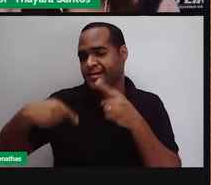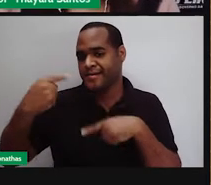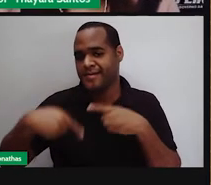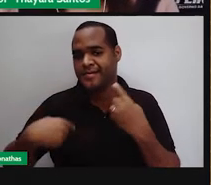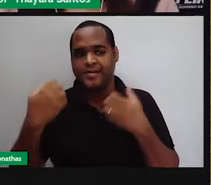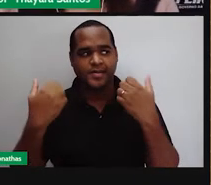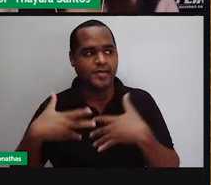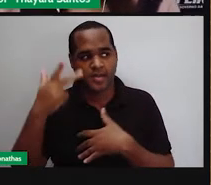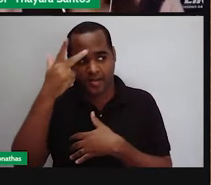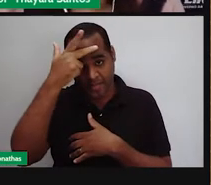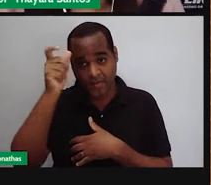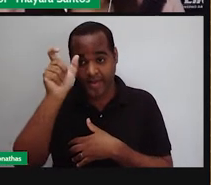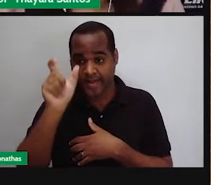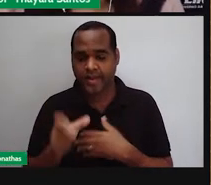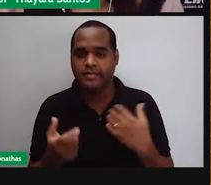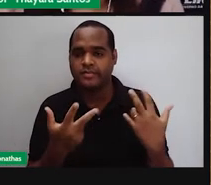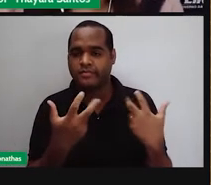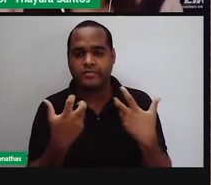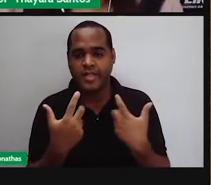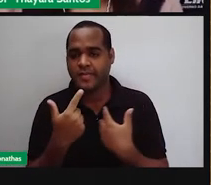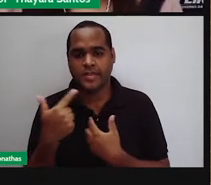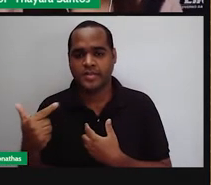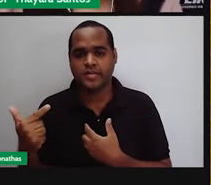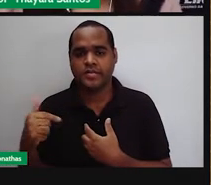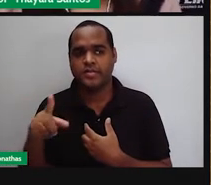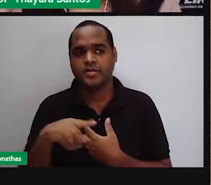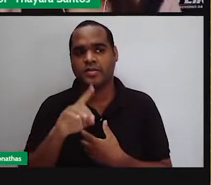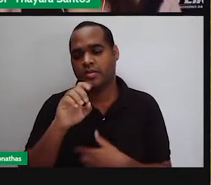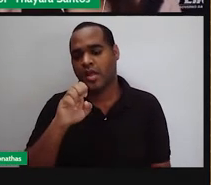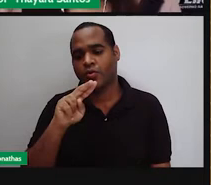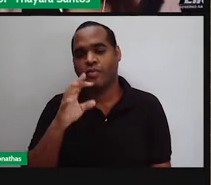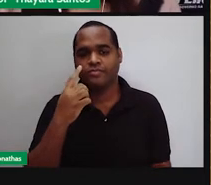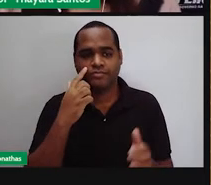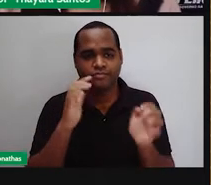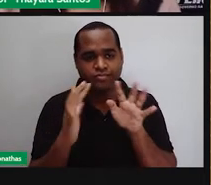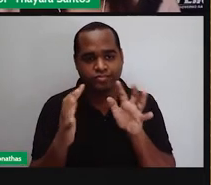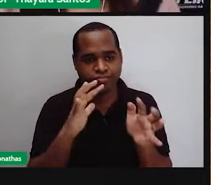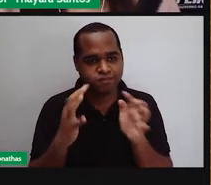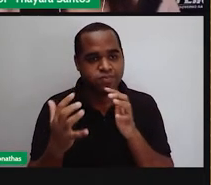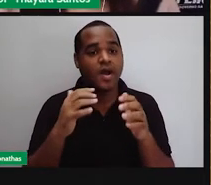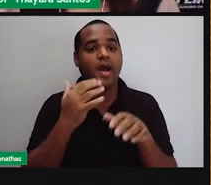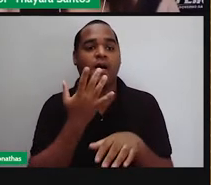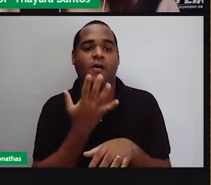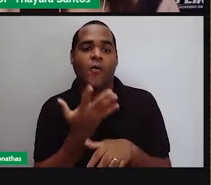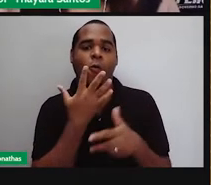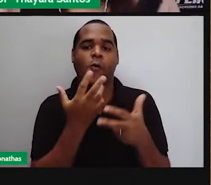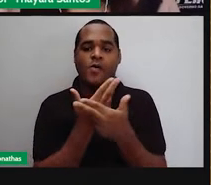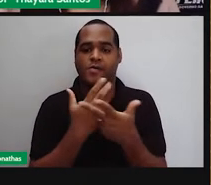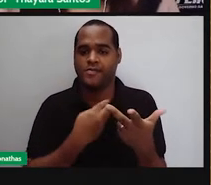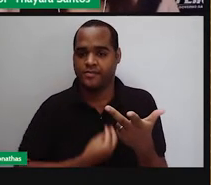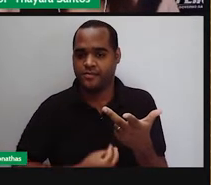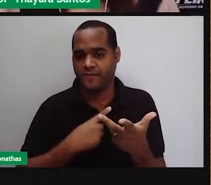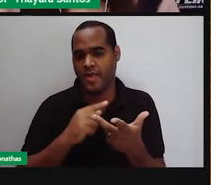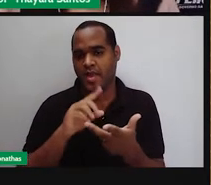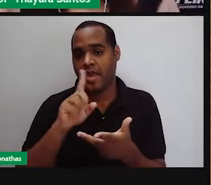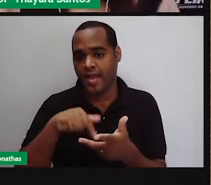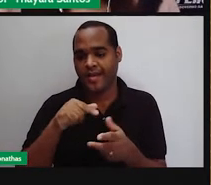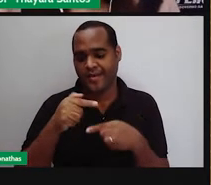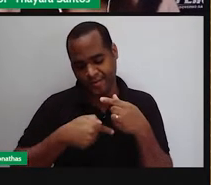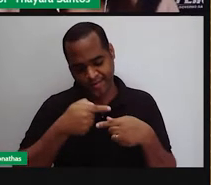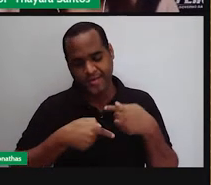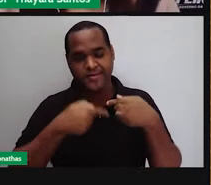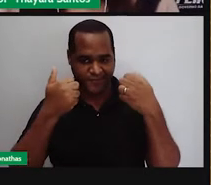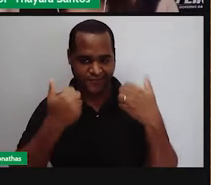que faz com que uma pessoa não consiga perceber cores é o que a gente chama de daltonismo. As pessoas que são daltônicas, que é uma condição